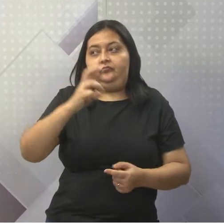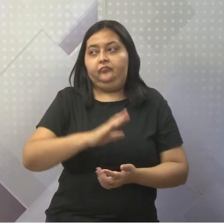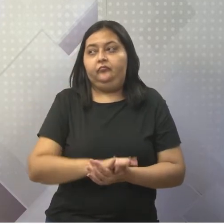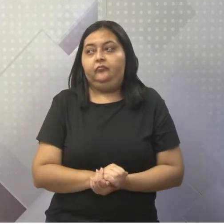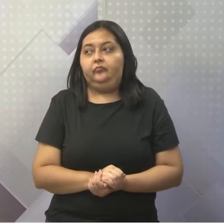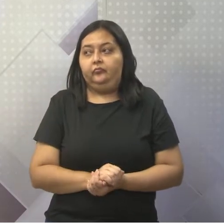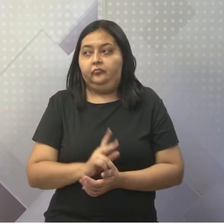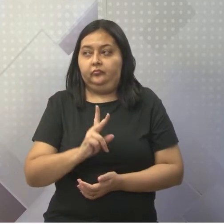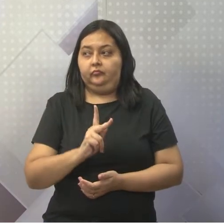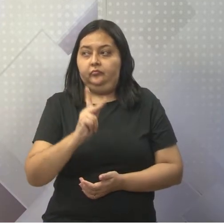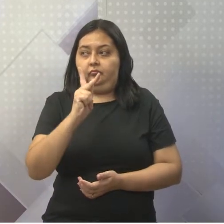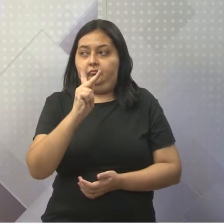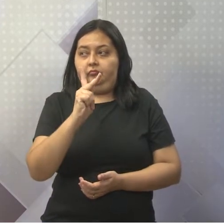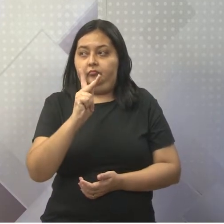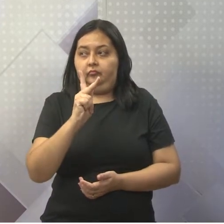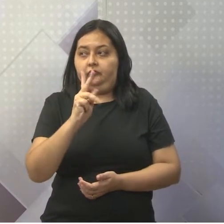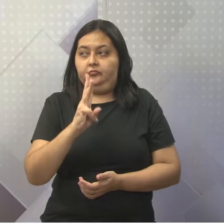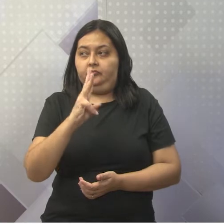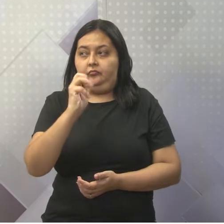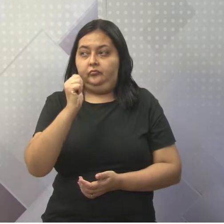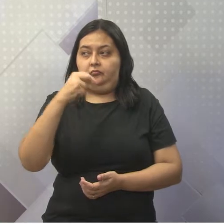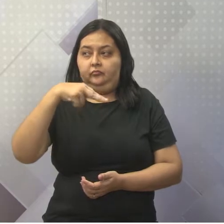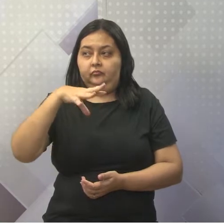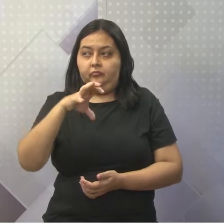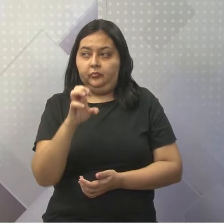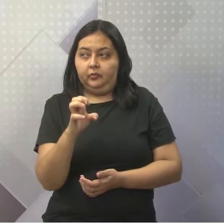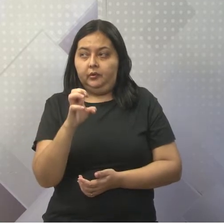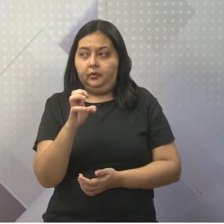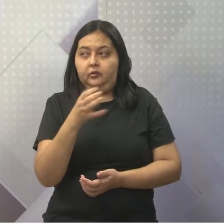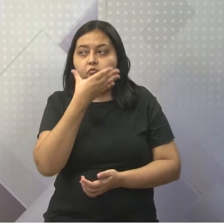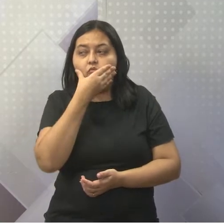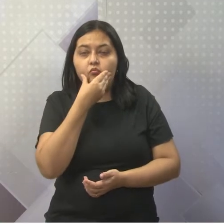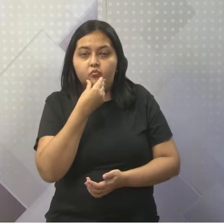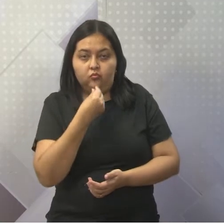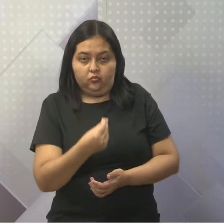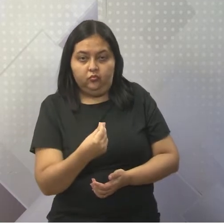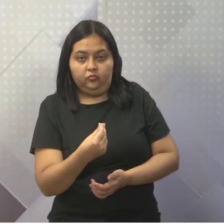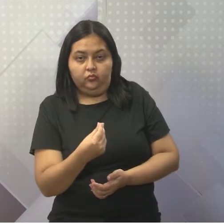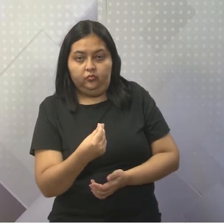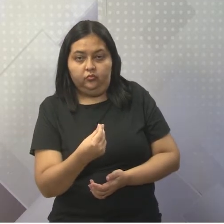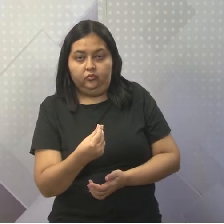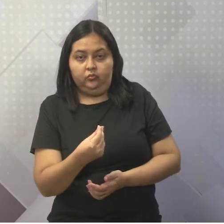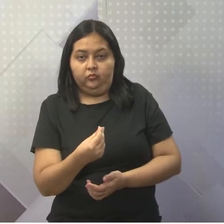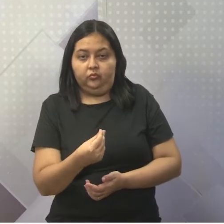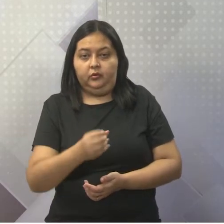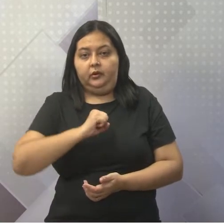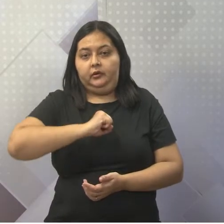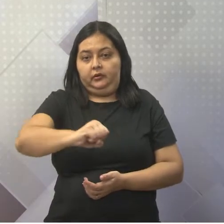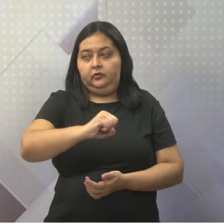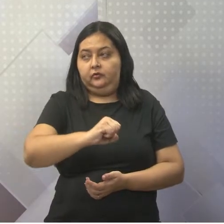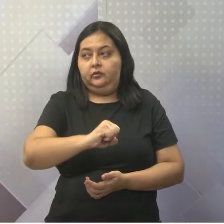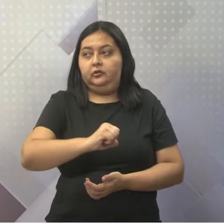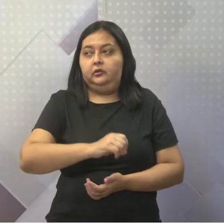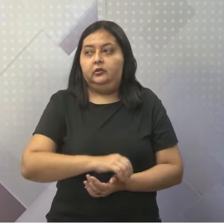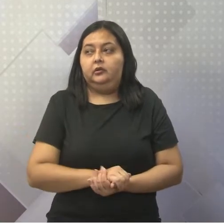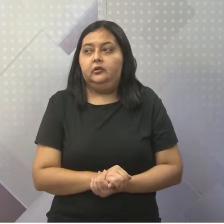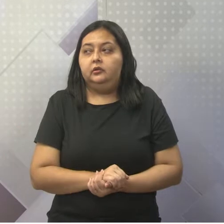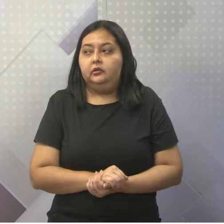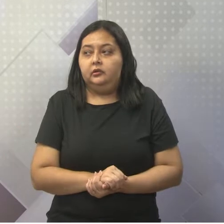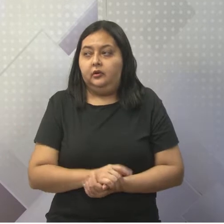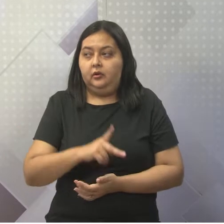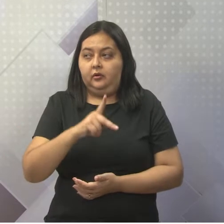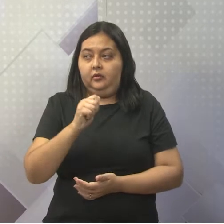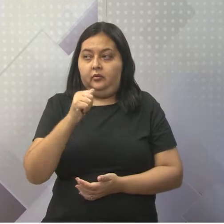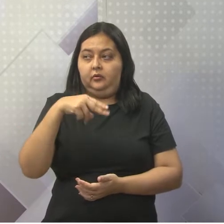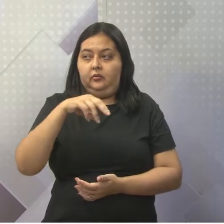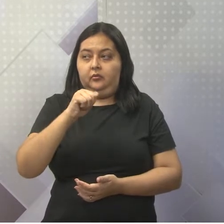Necruma e também que era de Ghana e que defendia o pan-africanismo, junto com